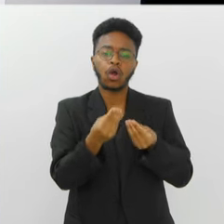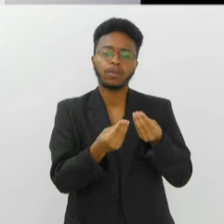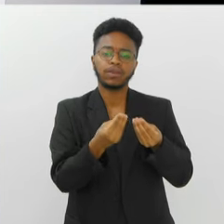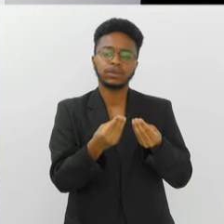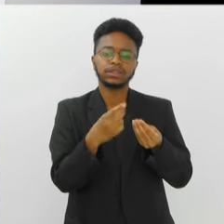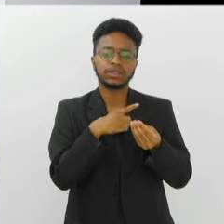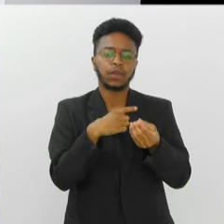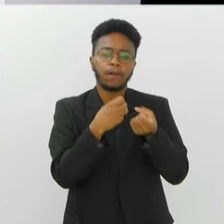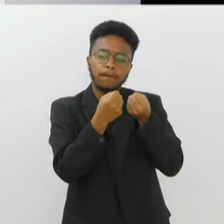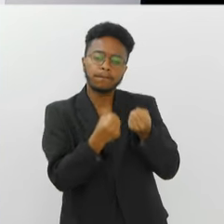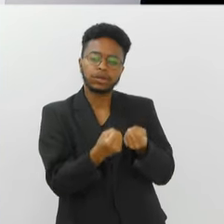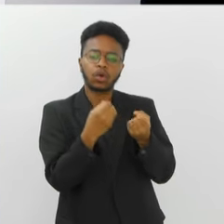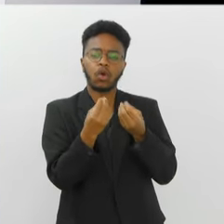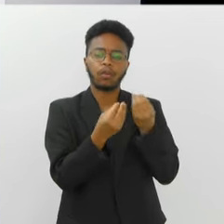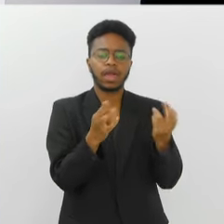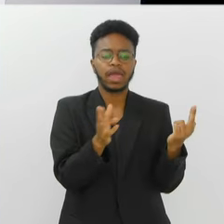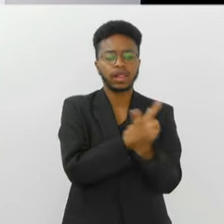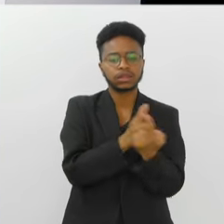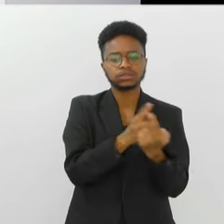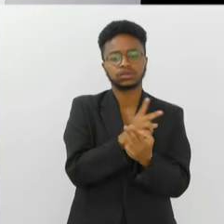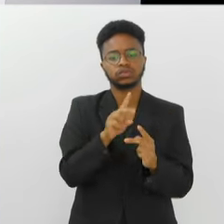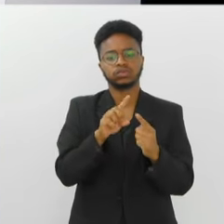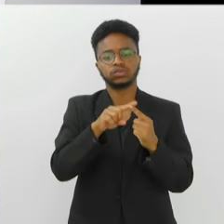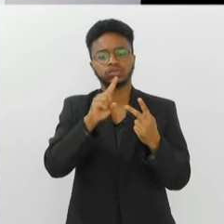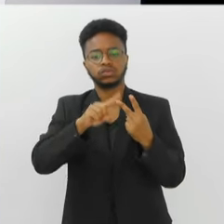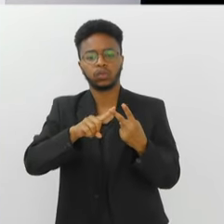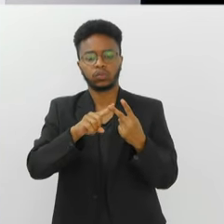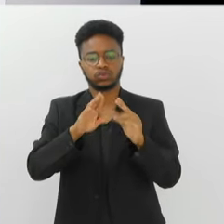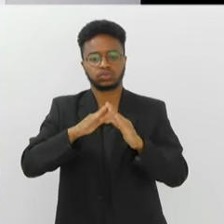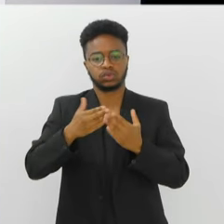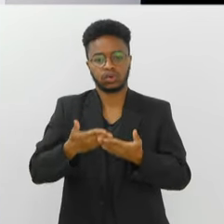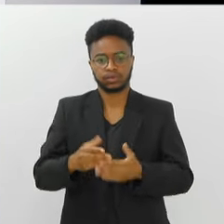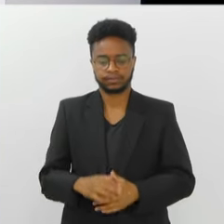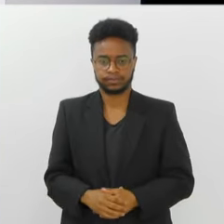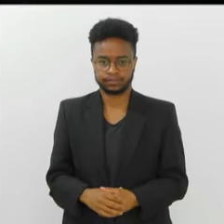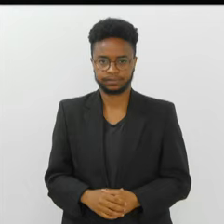Trazer o peso dessa relação das duas escolas. Sim.